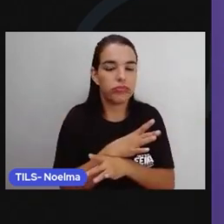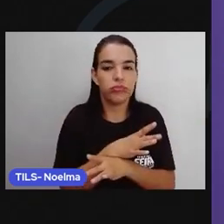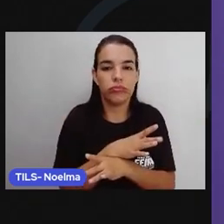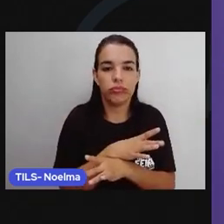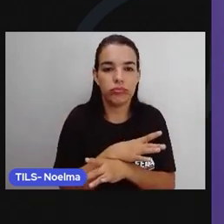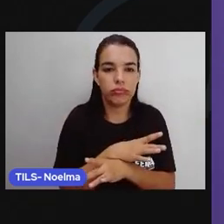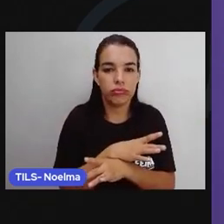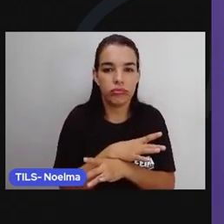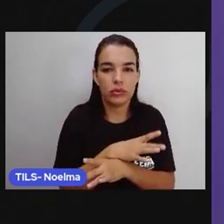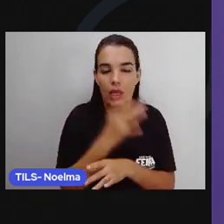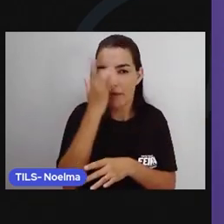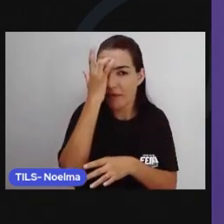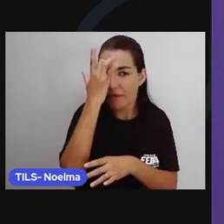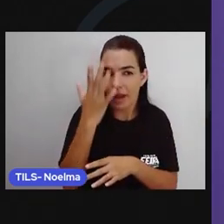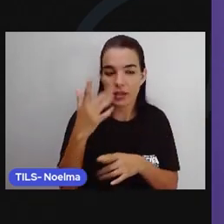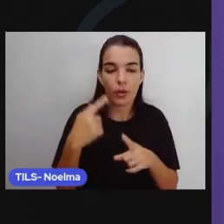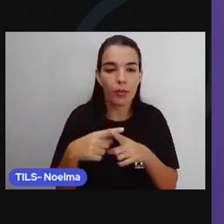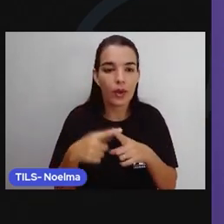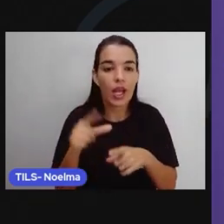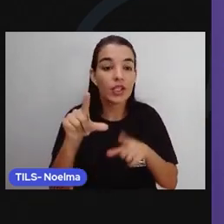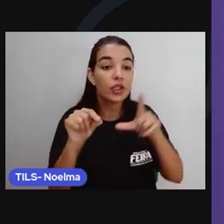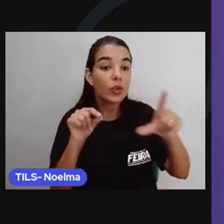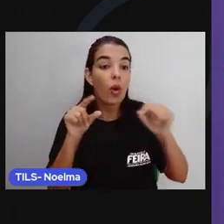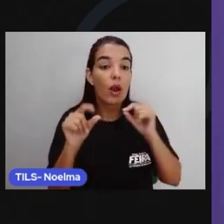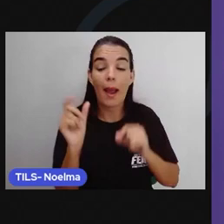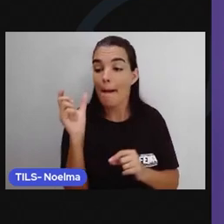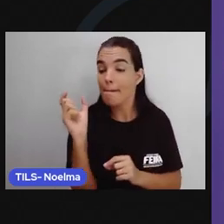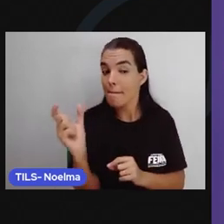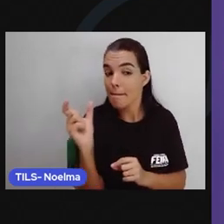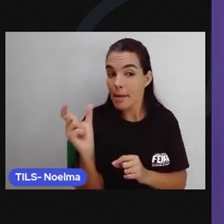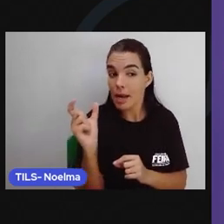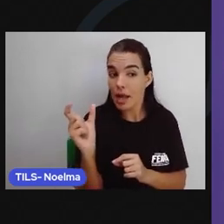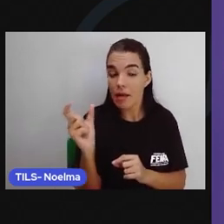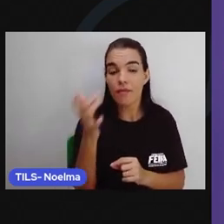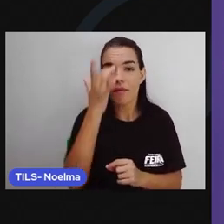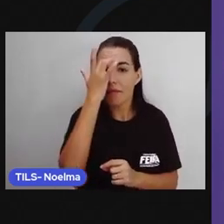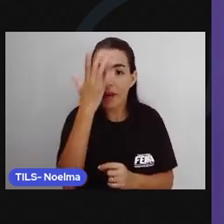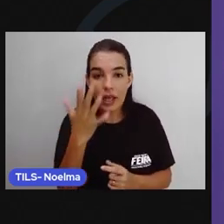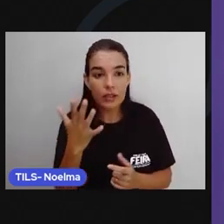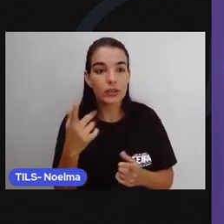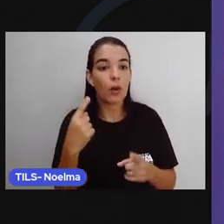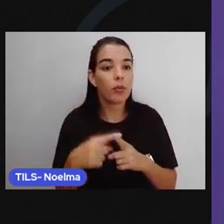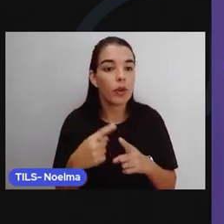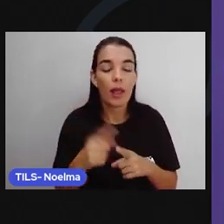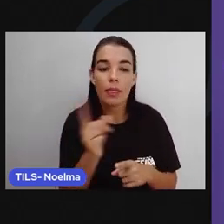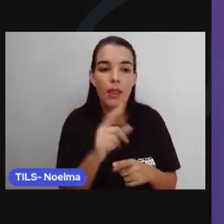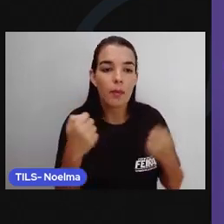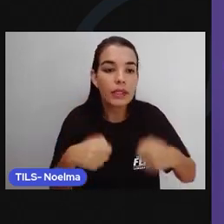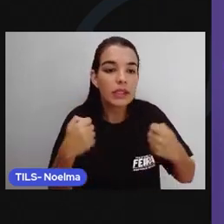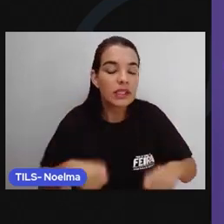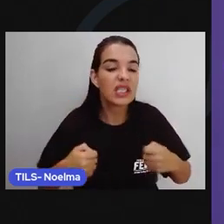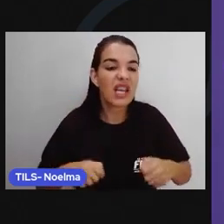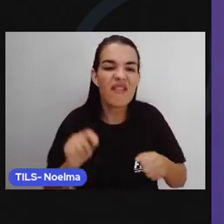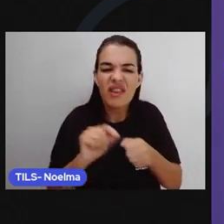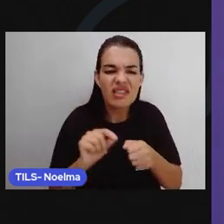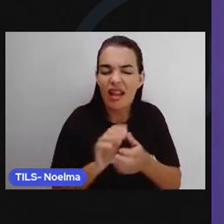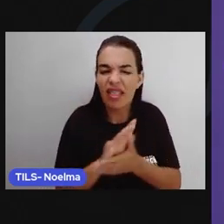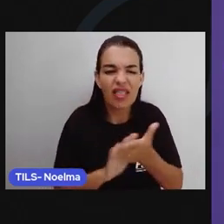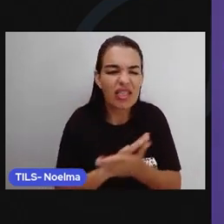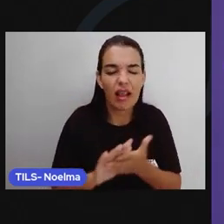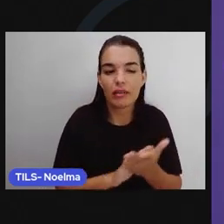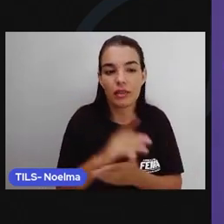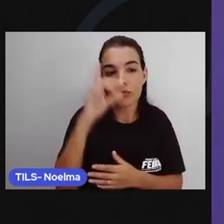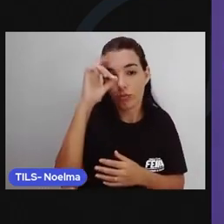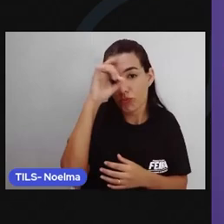própria escolha de palavras já vai fazer diferença em como é um texto. Quando alguém escolhe essa palavra em detrimento daquela, a gente sabe que isso